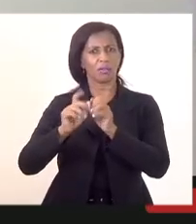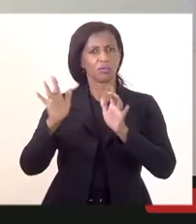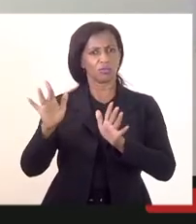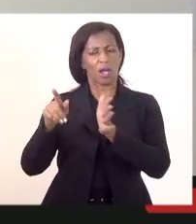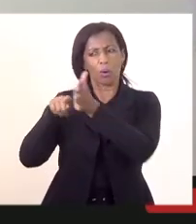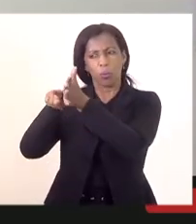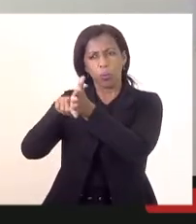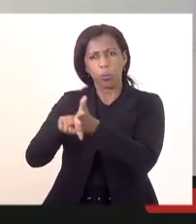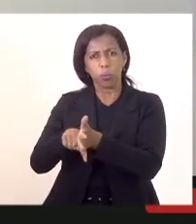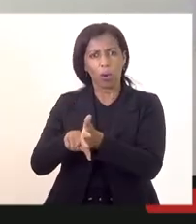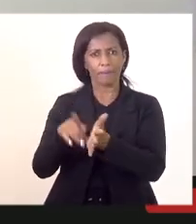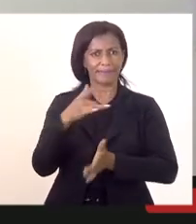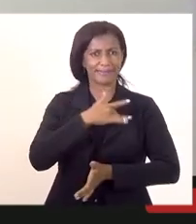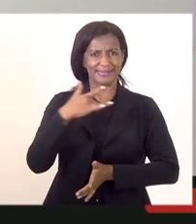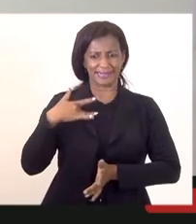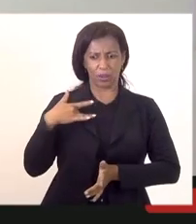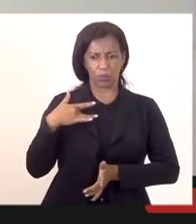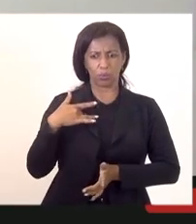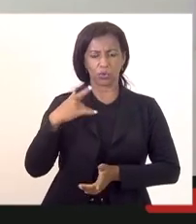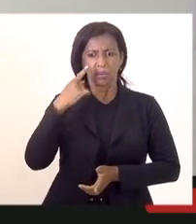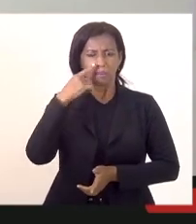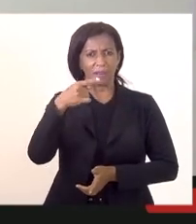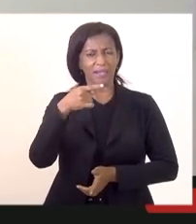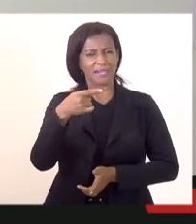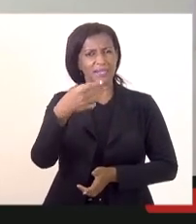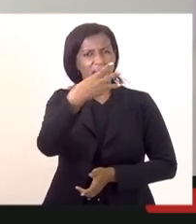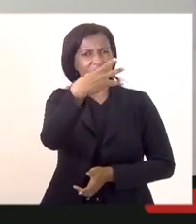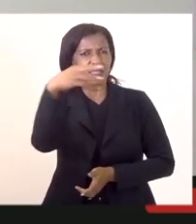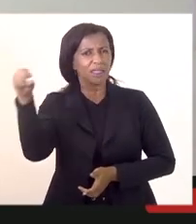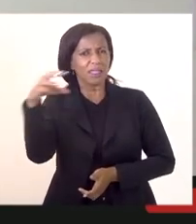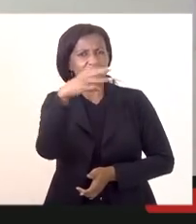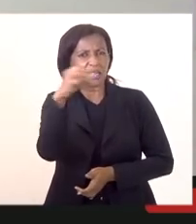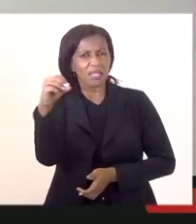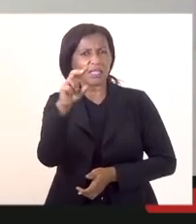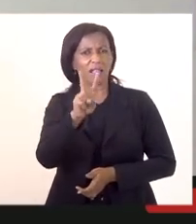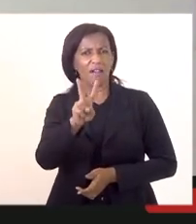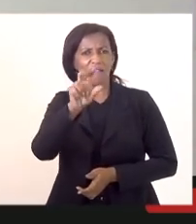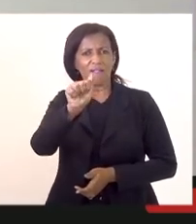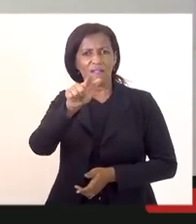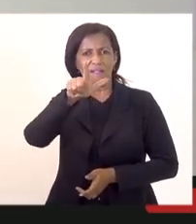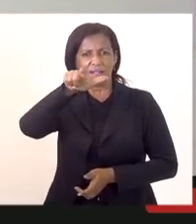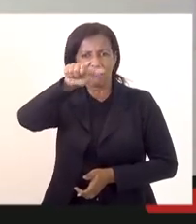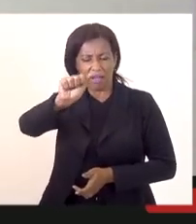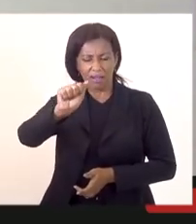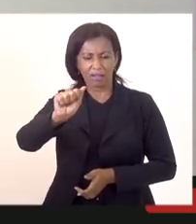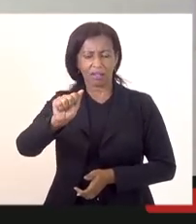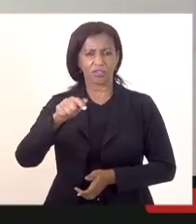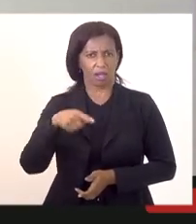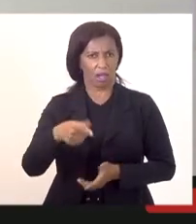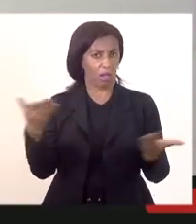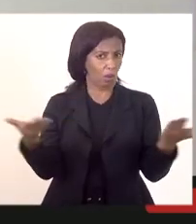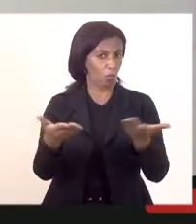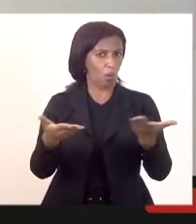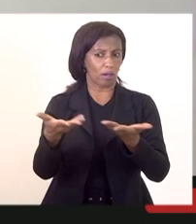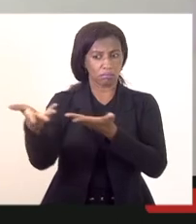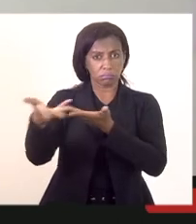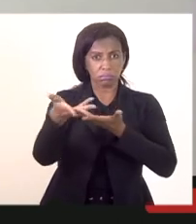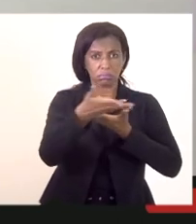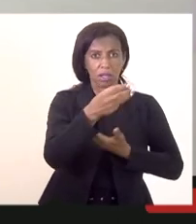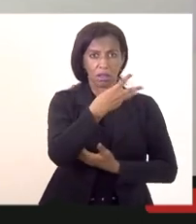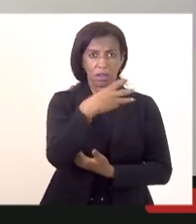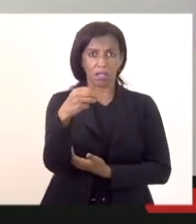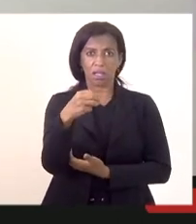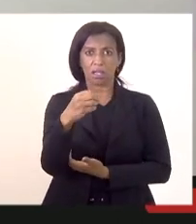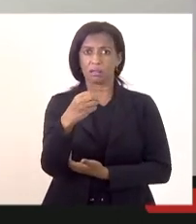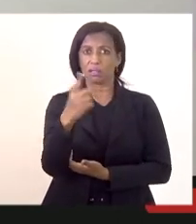mas que nessa leva de 300 pagas que ficou possível do povo convocar, não foram